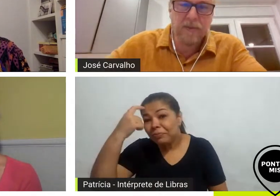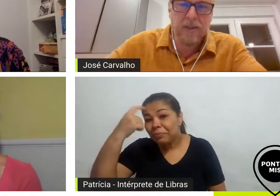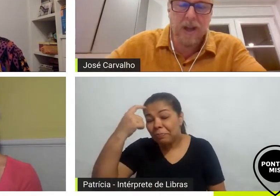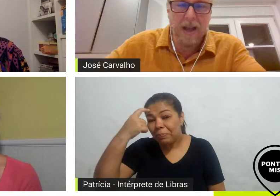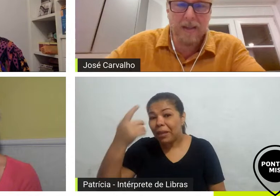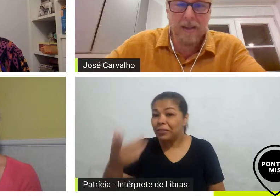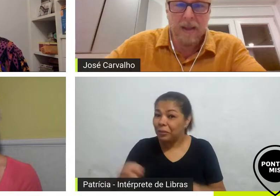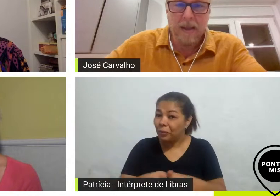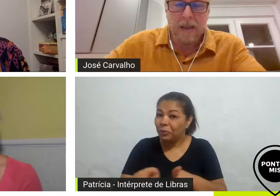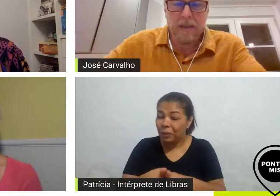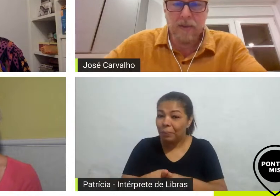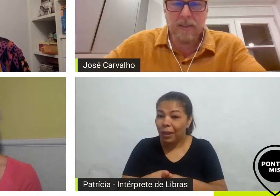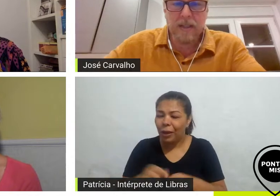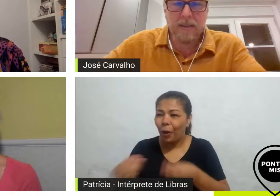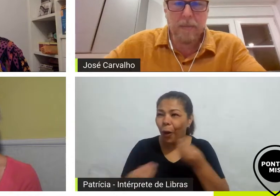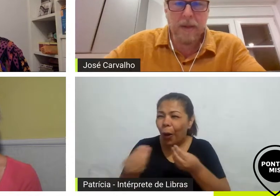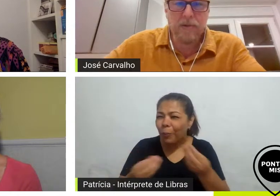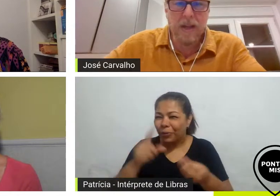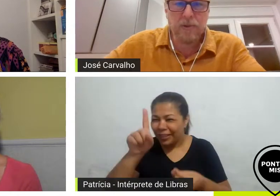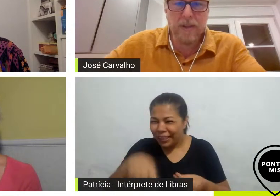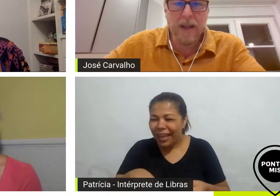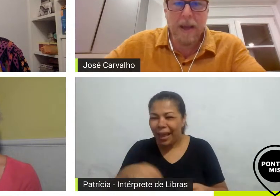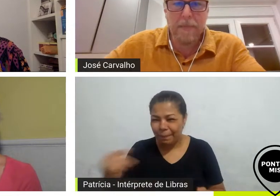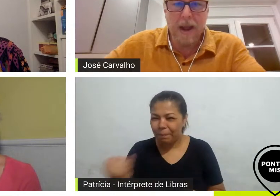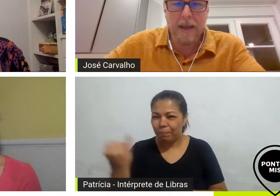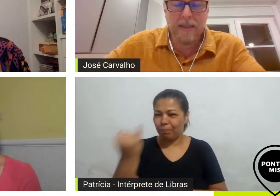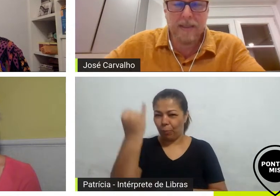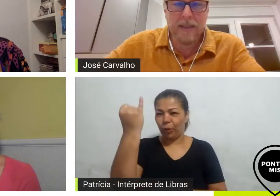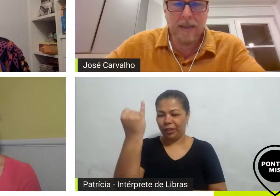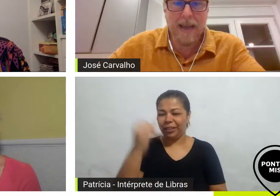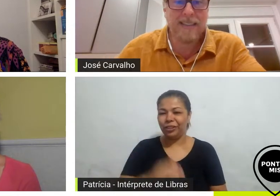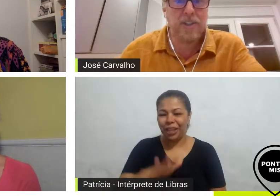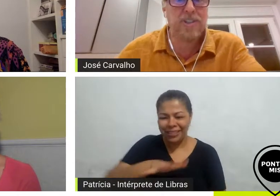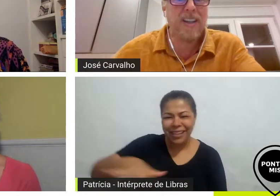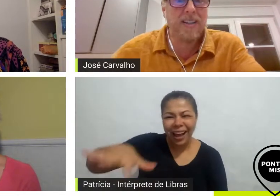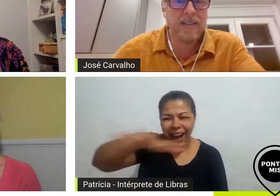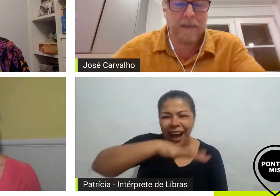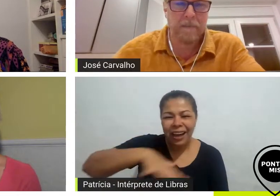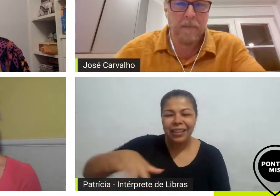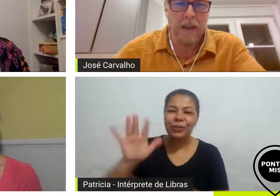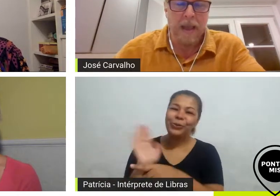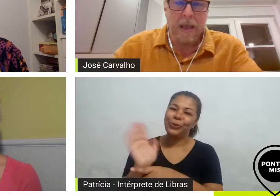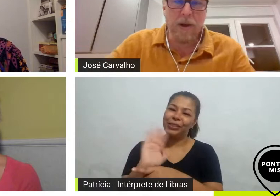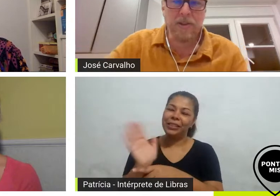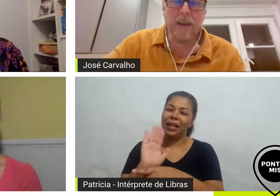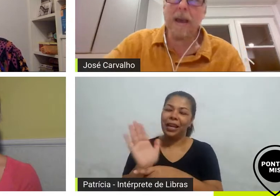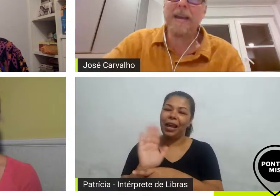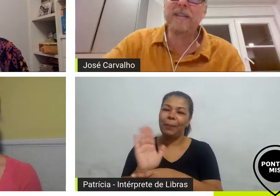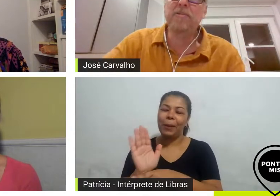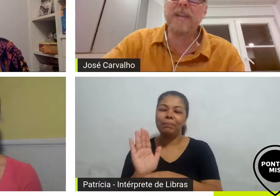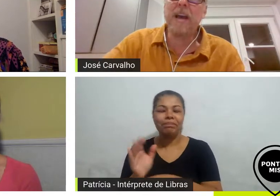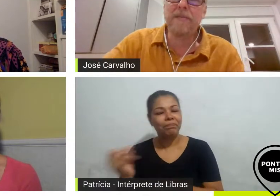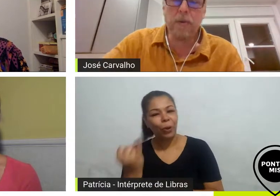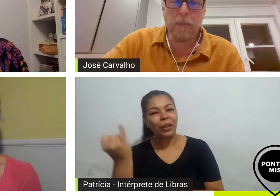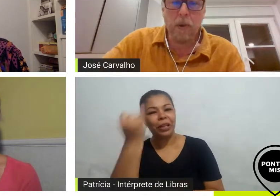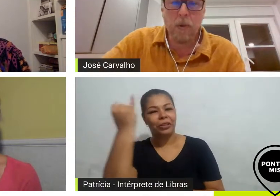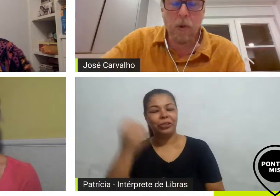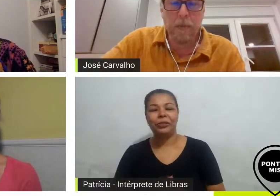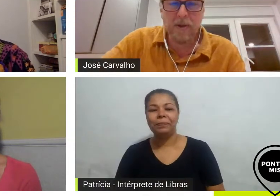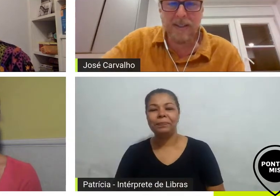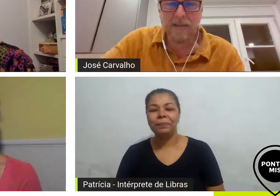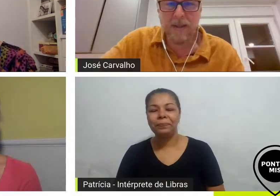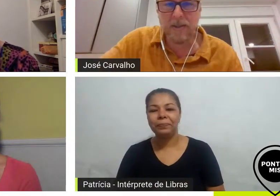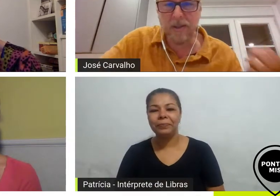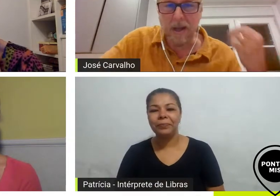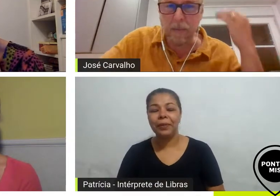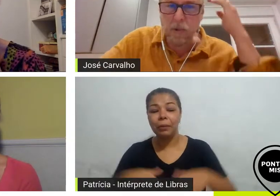maneira tão sofisticada que vocês também nos ajudem a quebrar essa distância eu acho que isso tem a ver um pouco